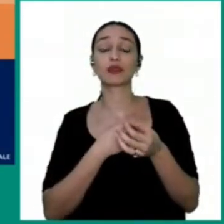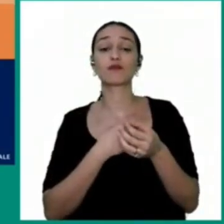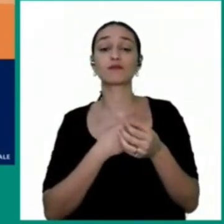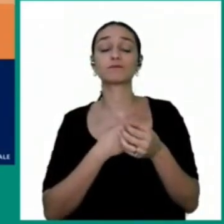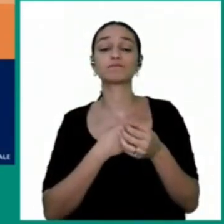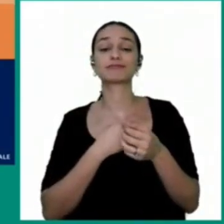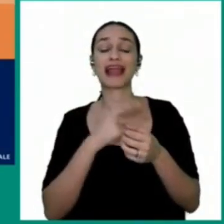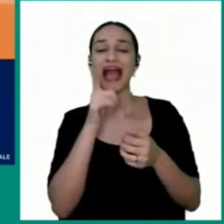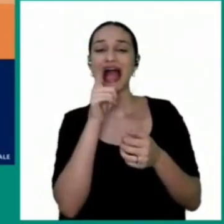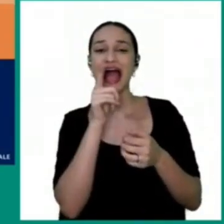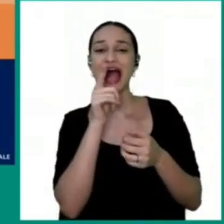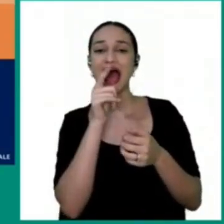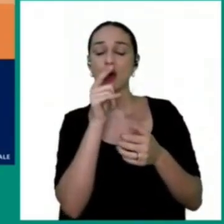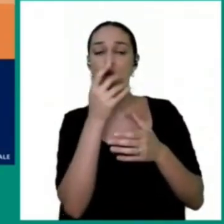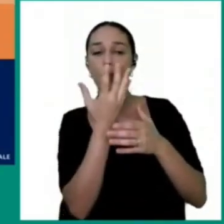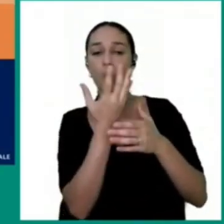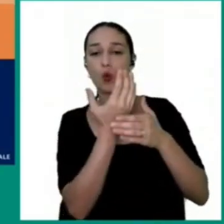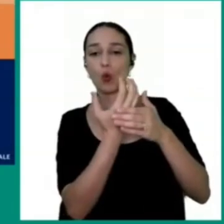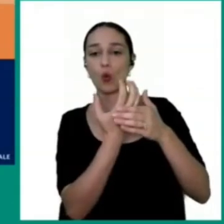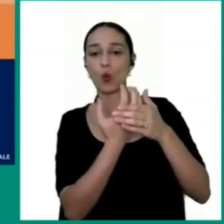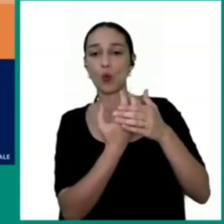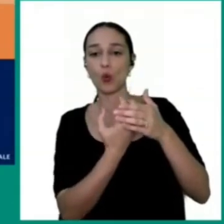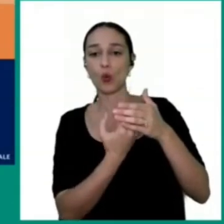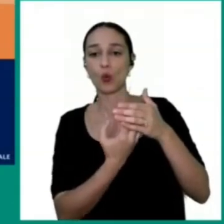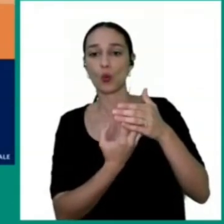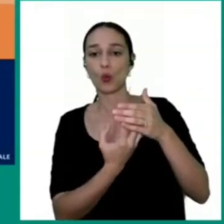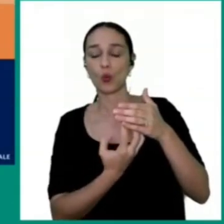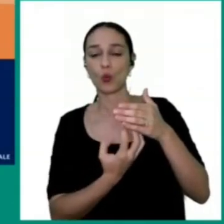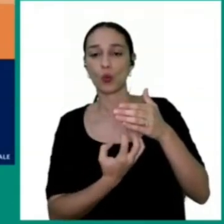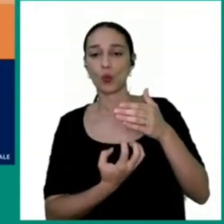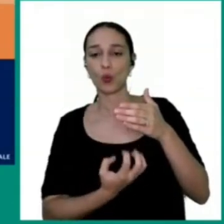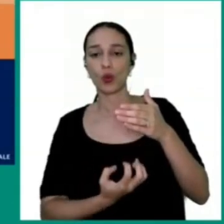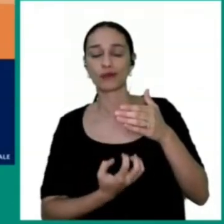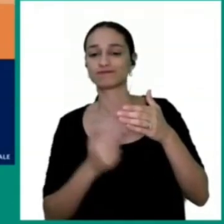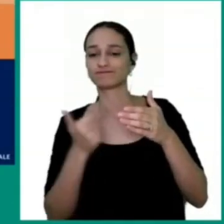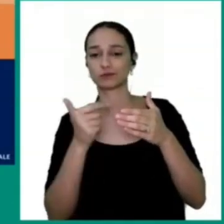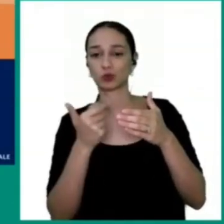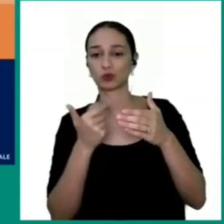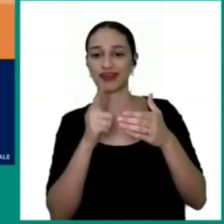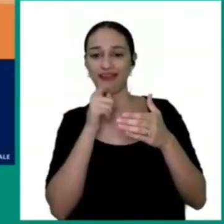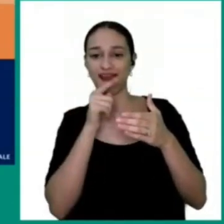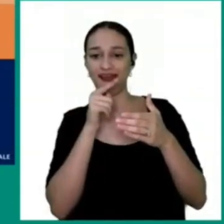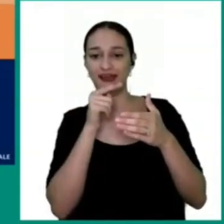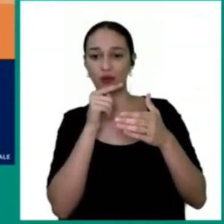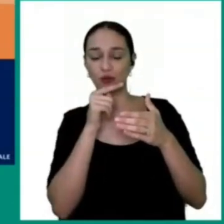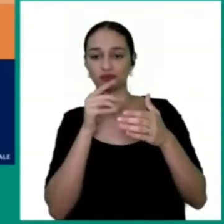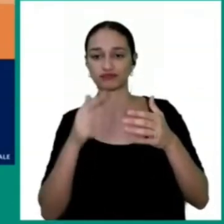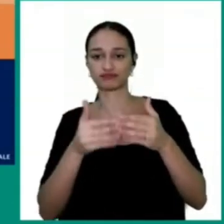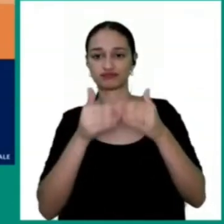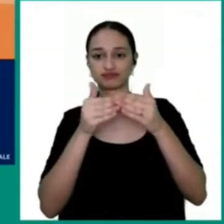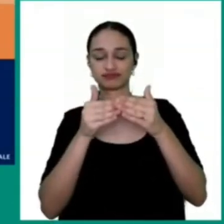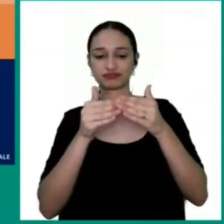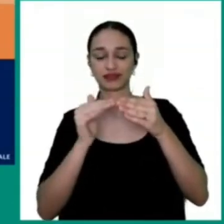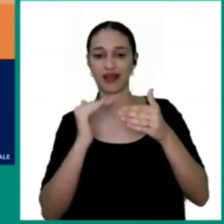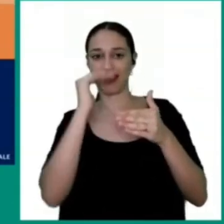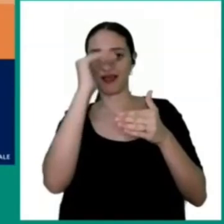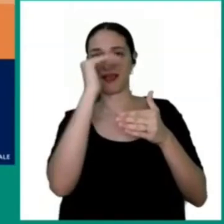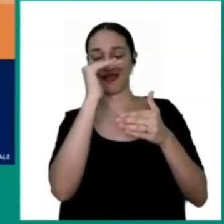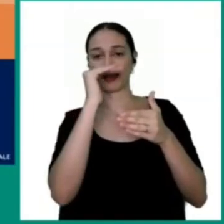não tem mais reservamento, reservação, desculpa, de água lá na crista, no ponto mais alto,